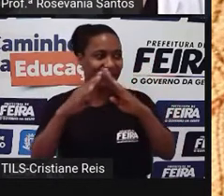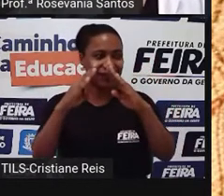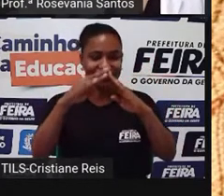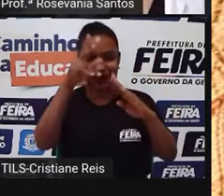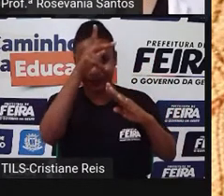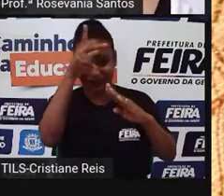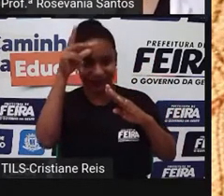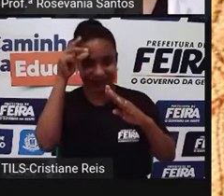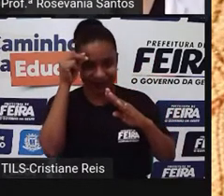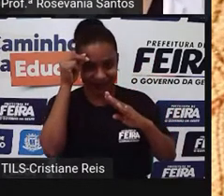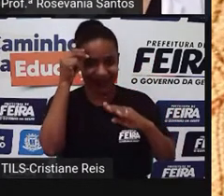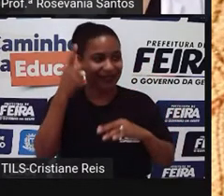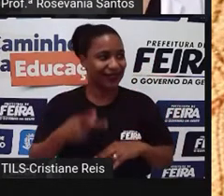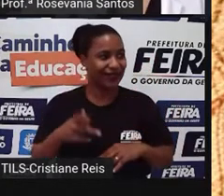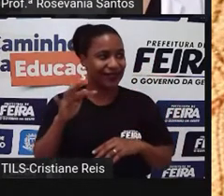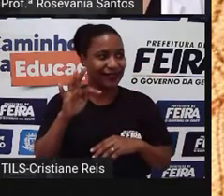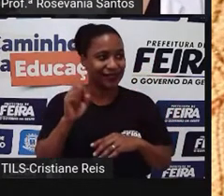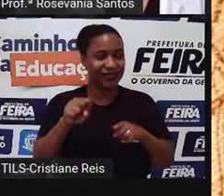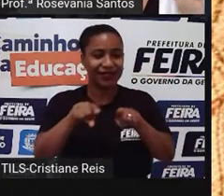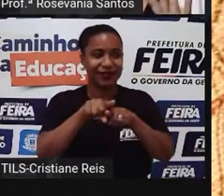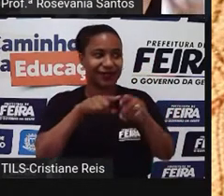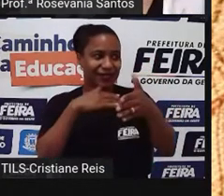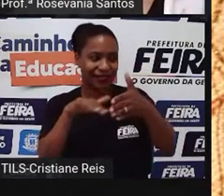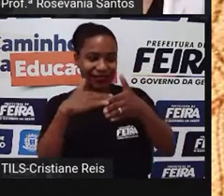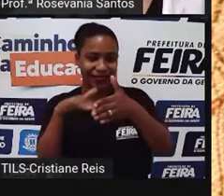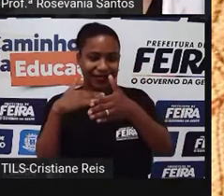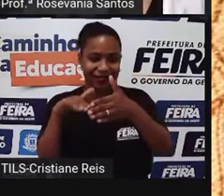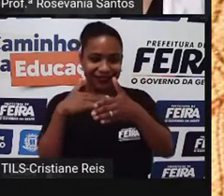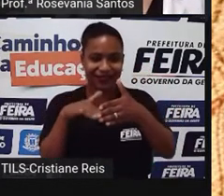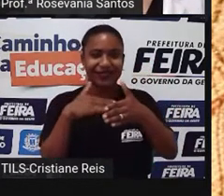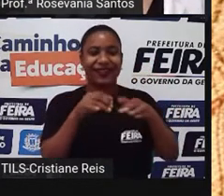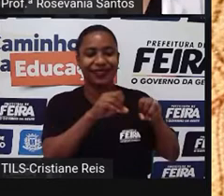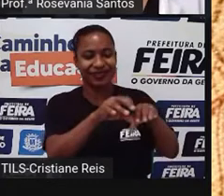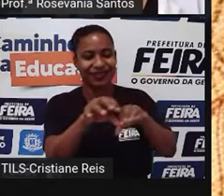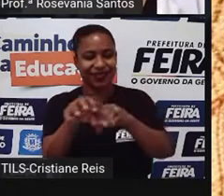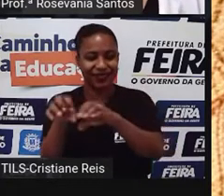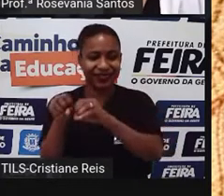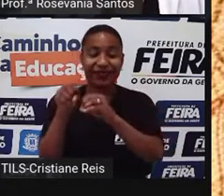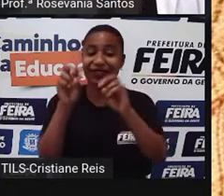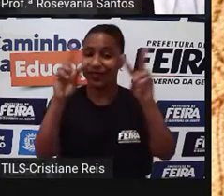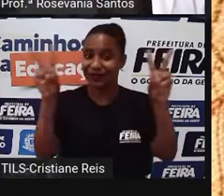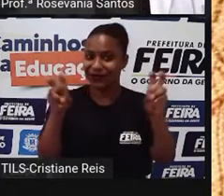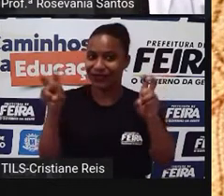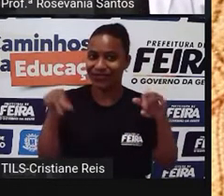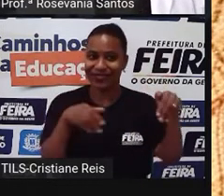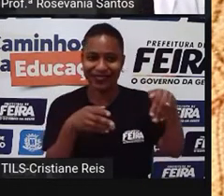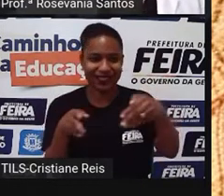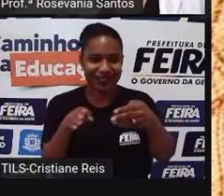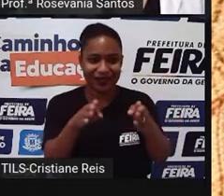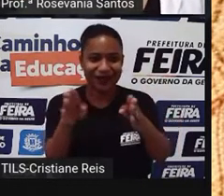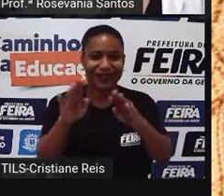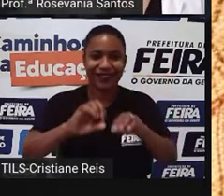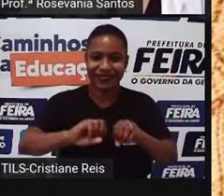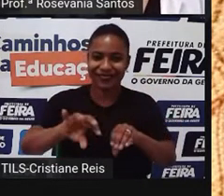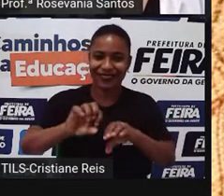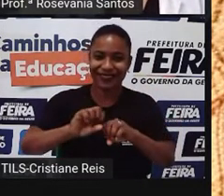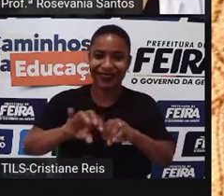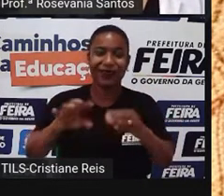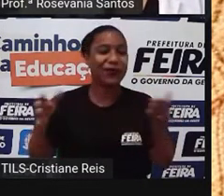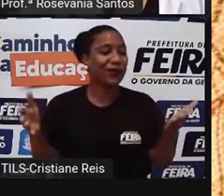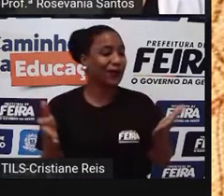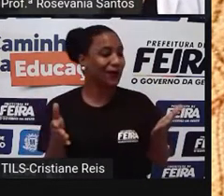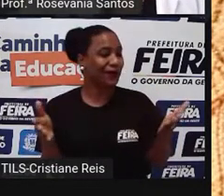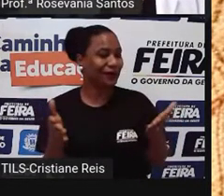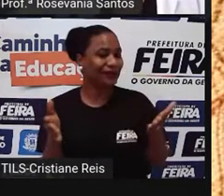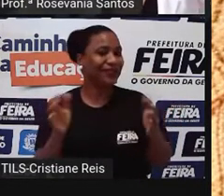Santana e da Secretaria de Educação do município, além da frase Caminhos da Educação. Como vocês sabem, a nossa aula de